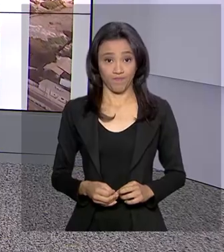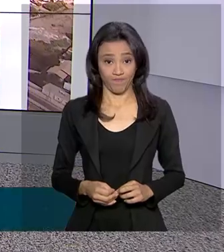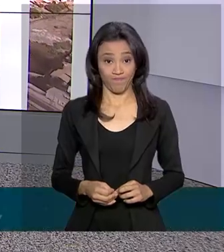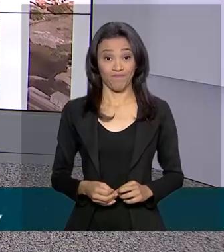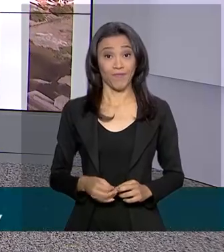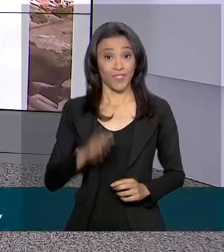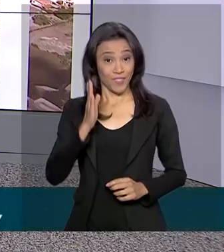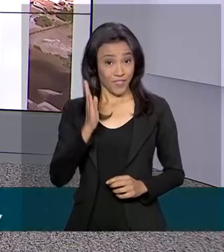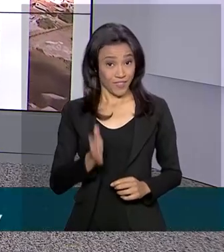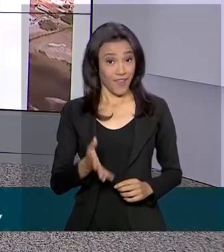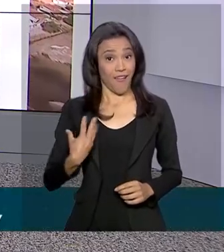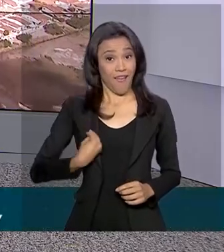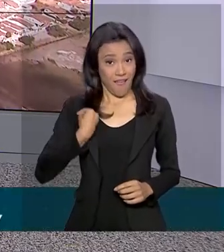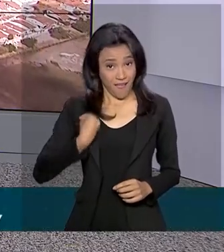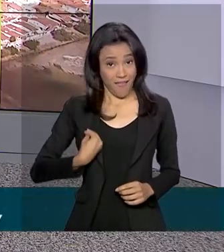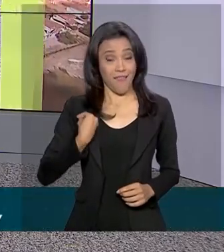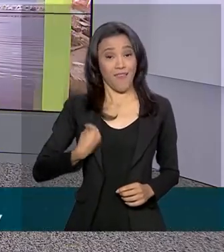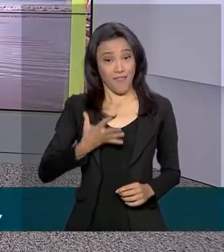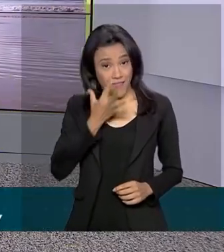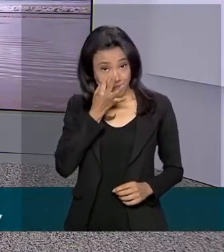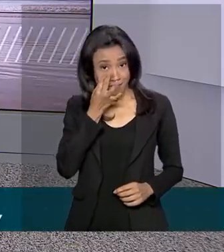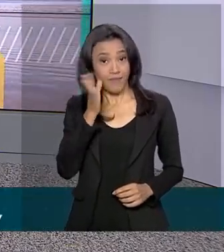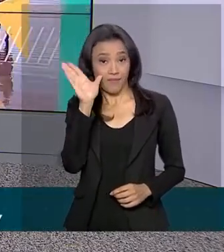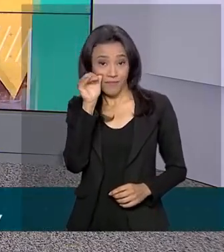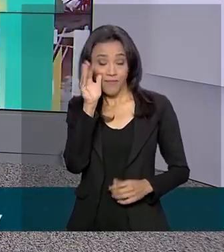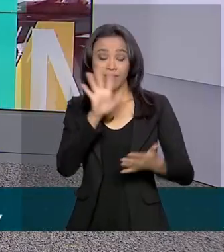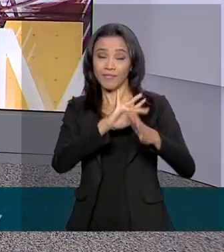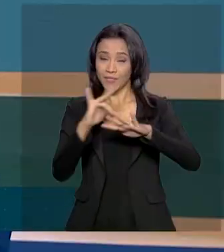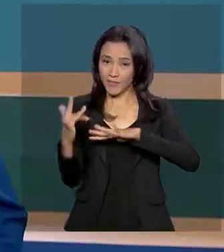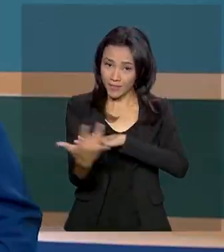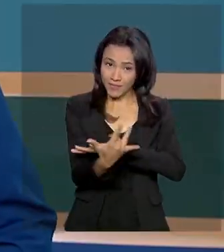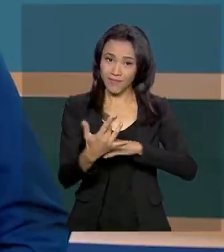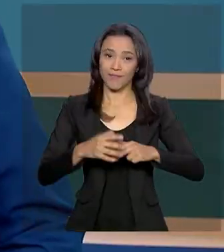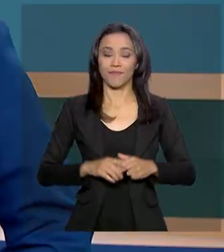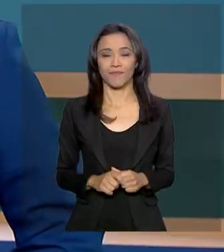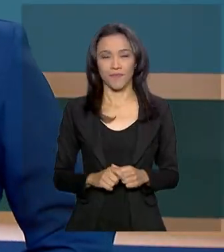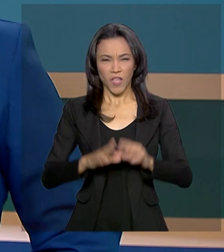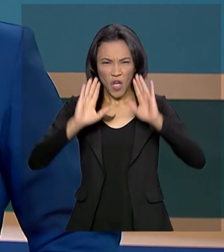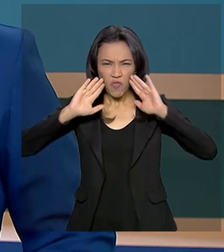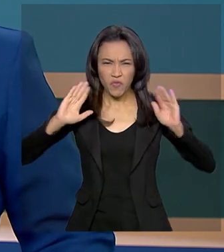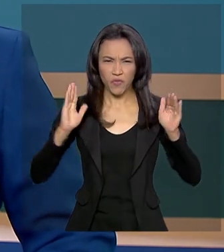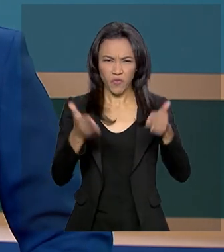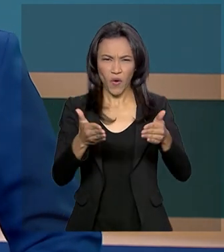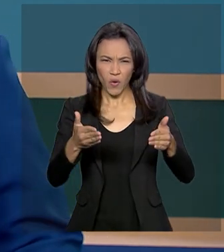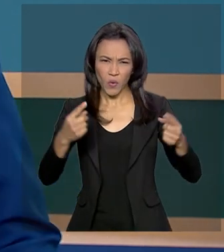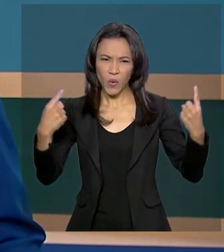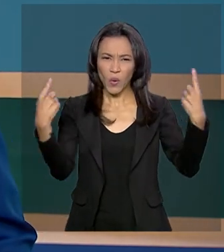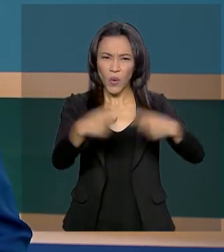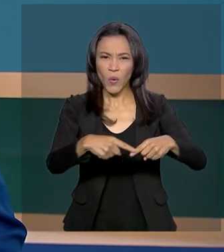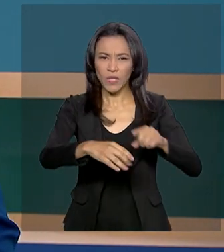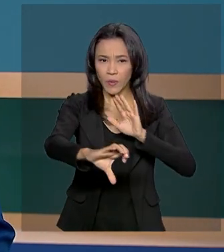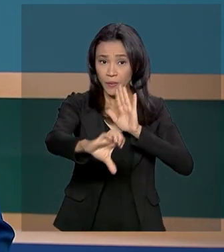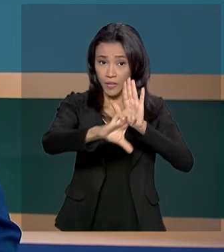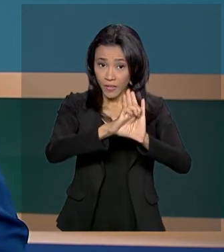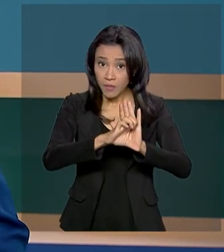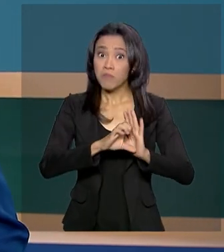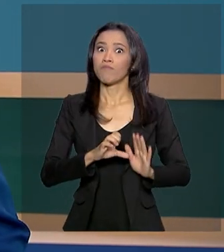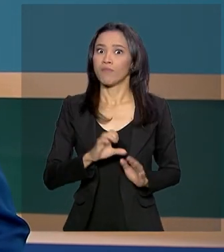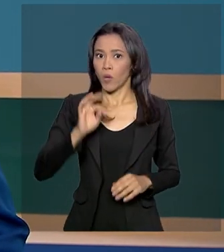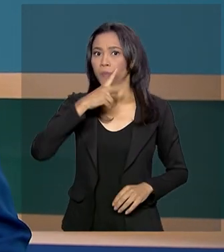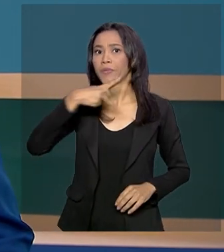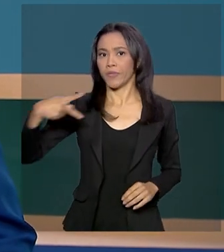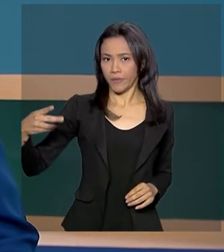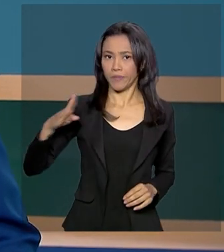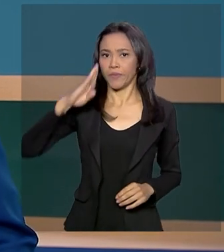Estamos ao vivo também pelas redes sociais. Foco no combate à criminalidade. O presidente Jair